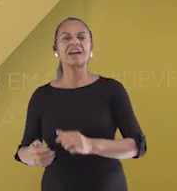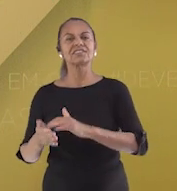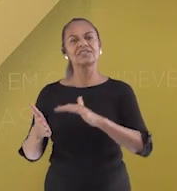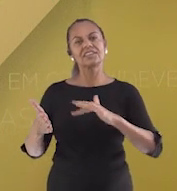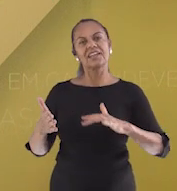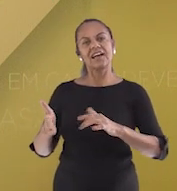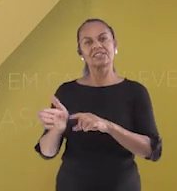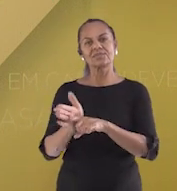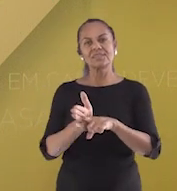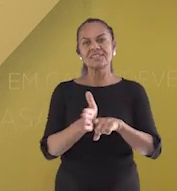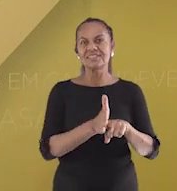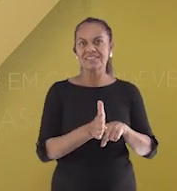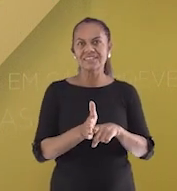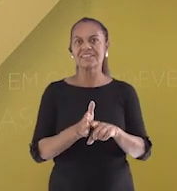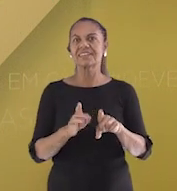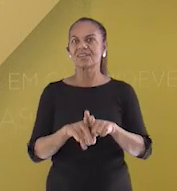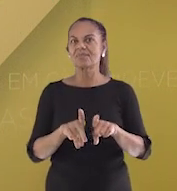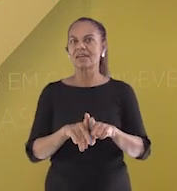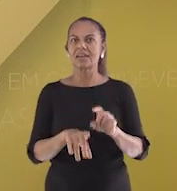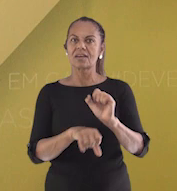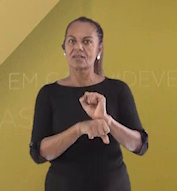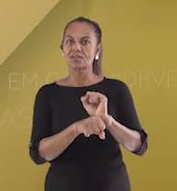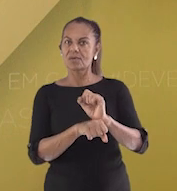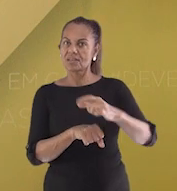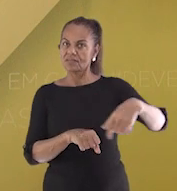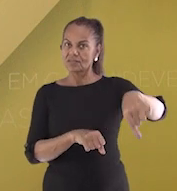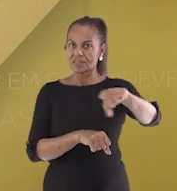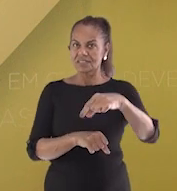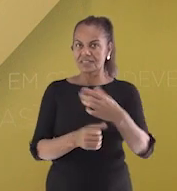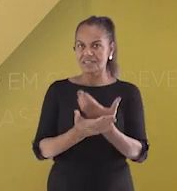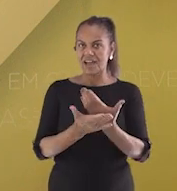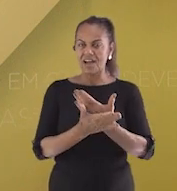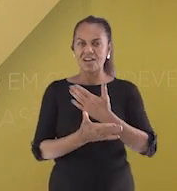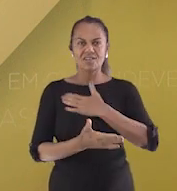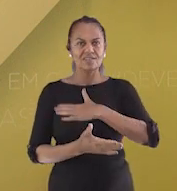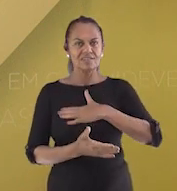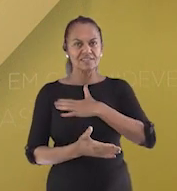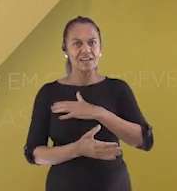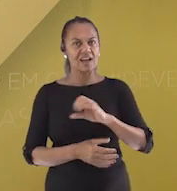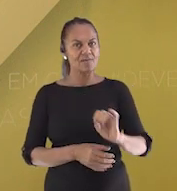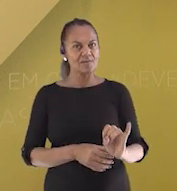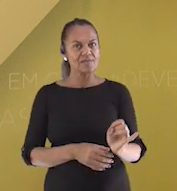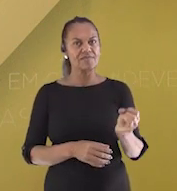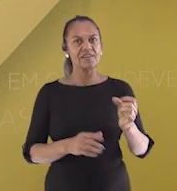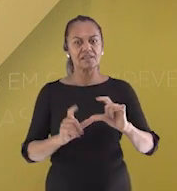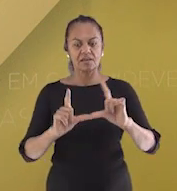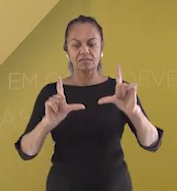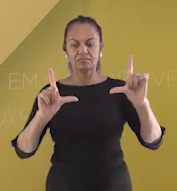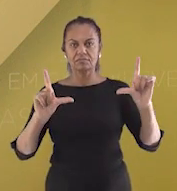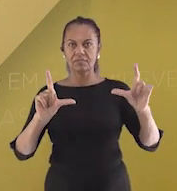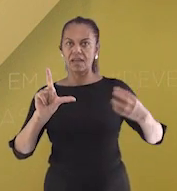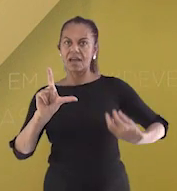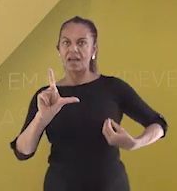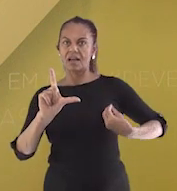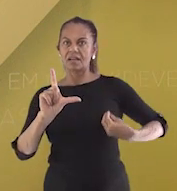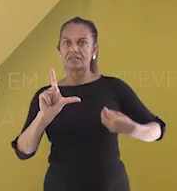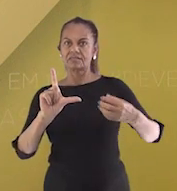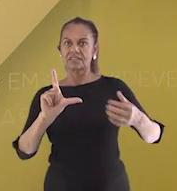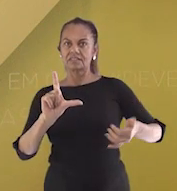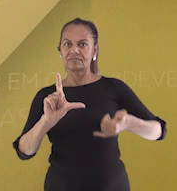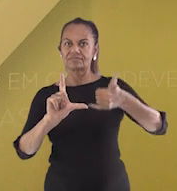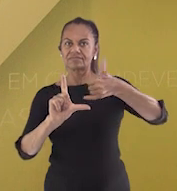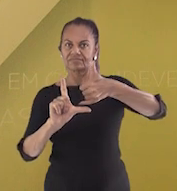Eu espero que vocês tenham gostado dessa aula. Aproveite e registre sua presença através do QR Code que está